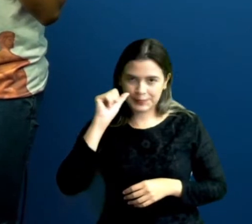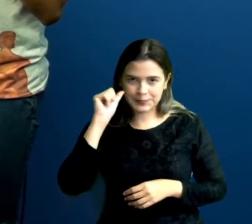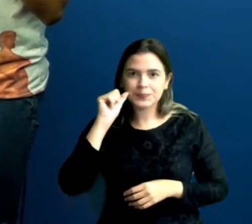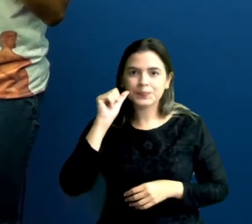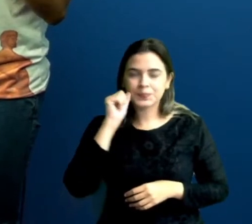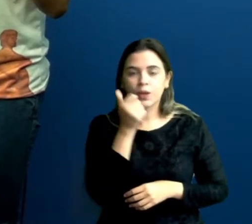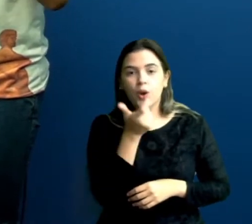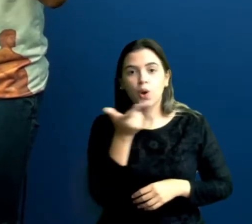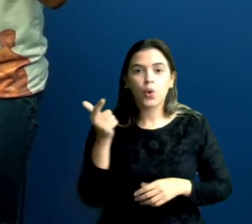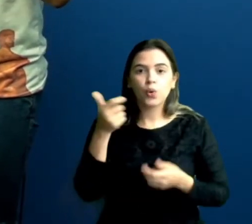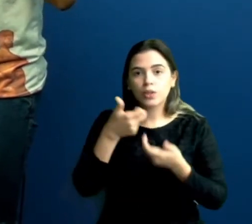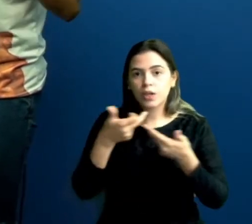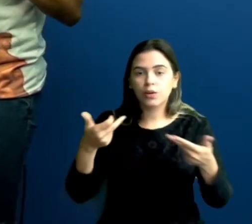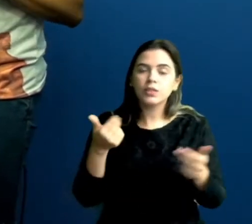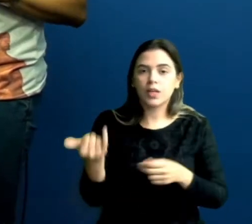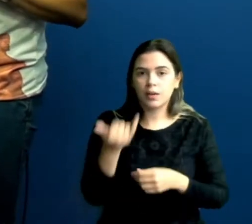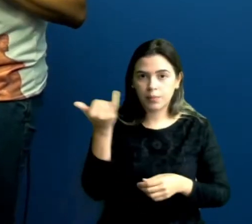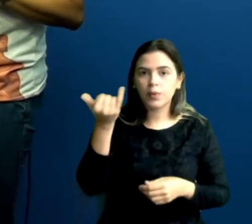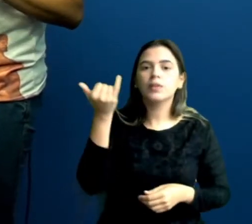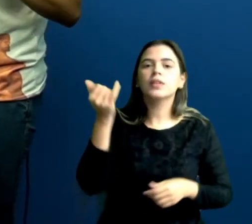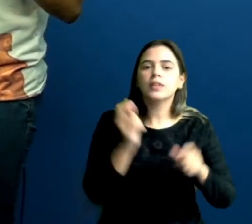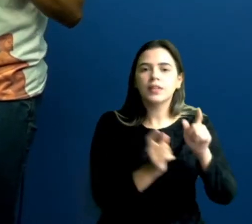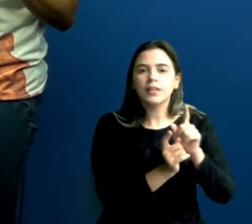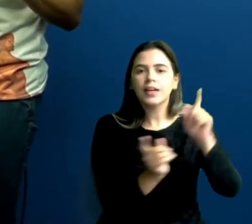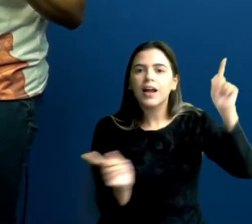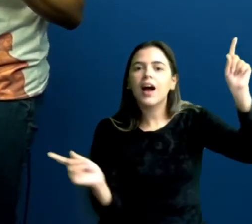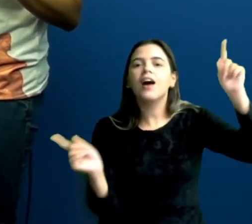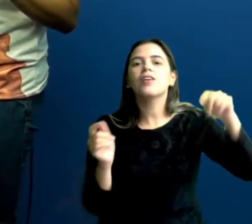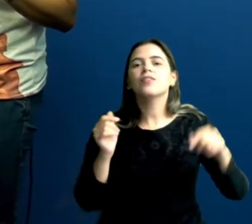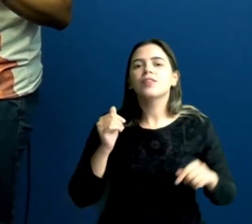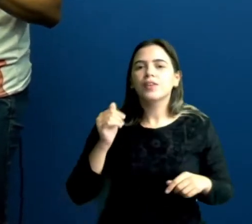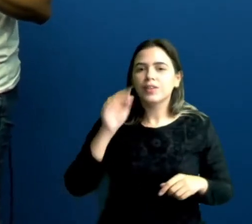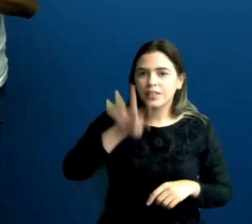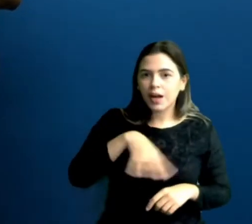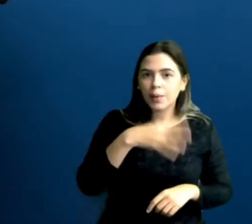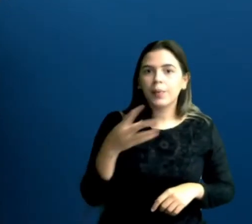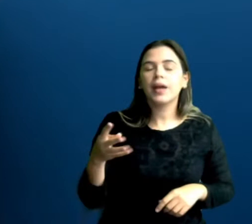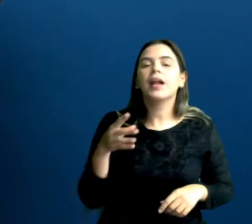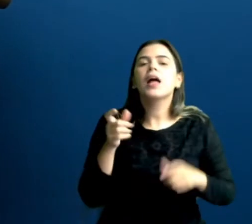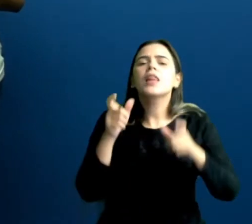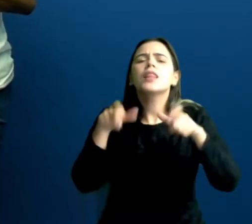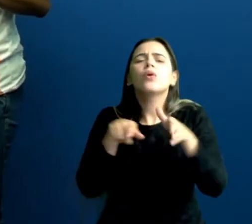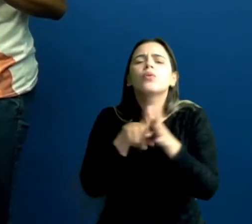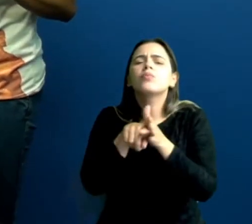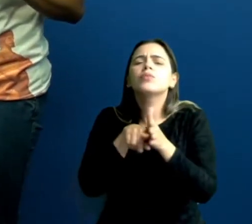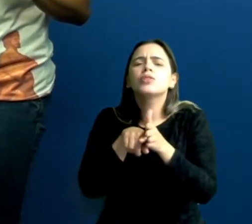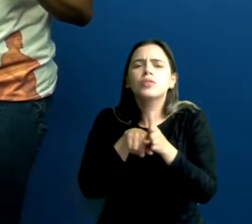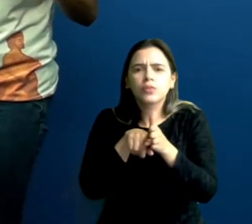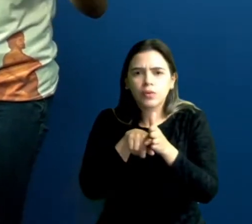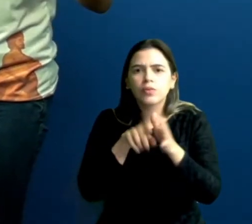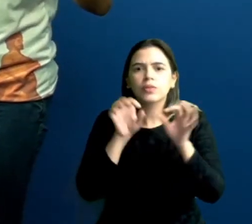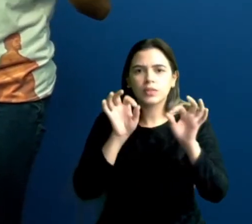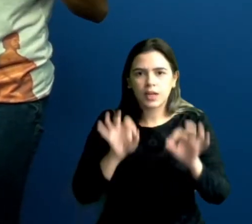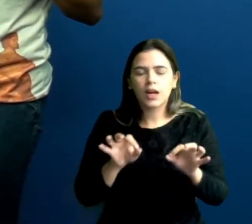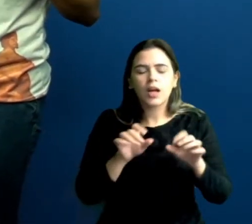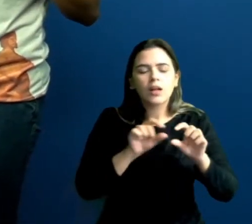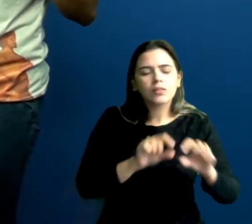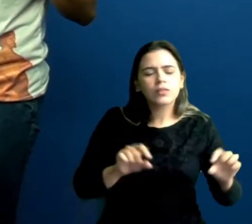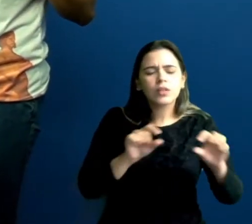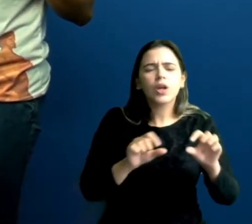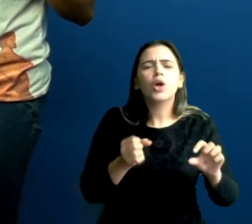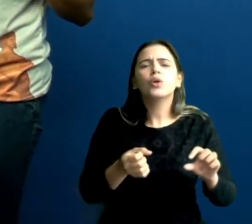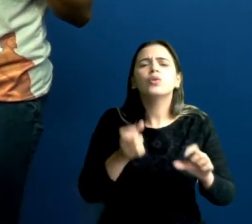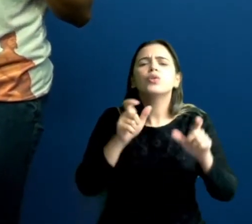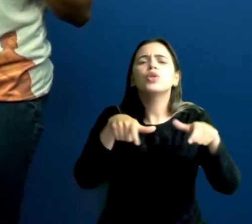Outra coisa que é importante ter em gráficos e tabelas sempre é a fonte, tá, gente? Aqui embaixo nós temos a fonte, ó. De onde vem esses